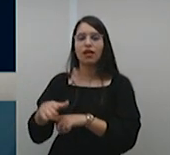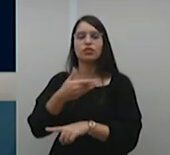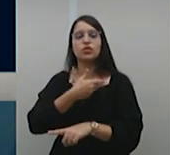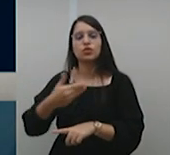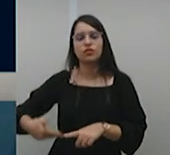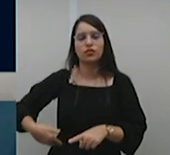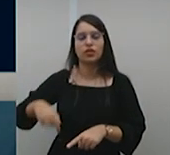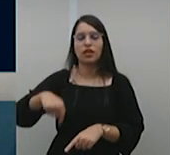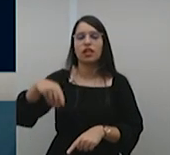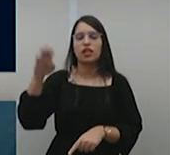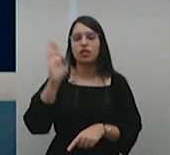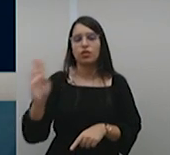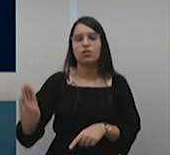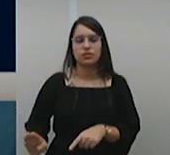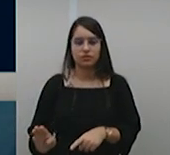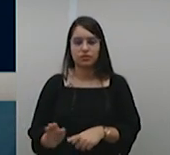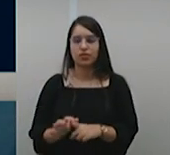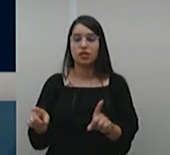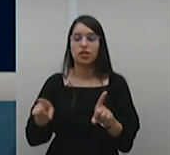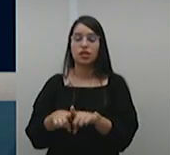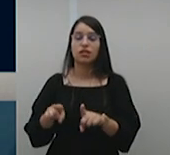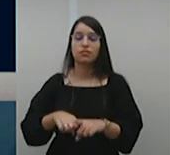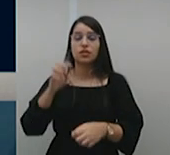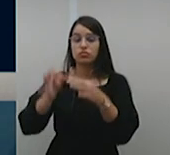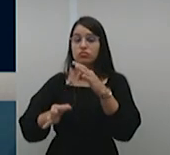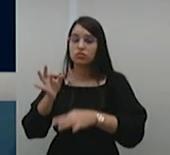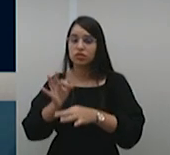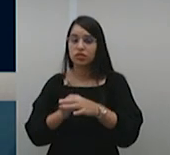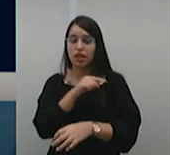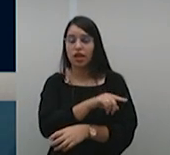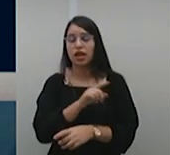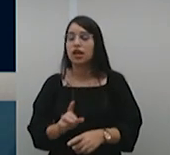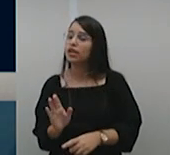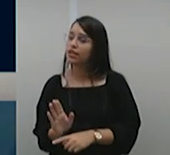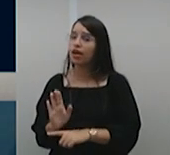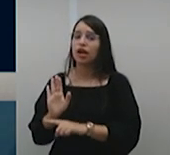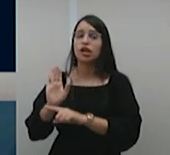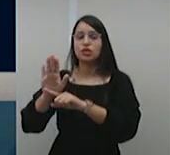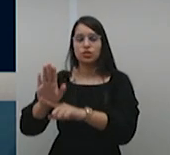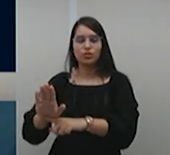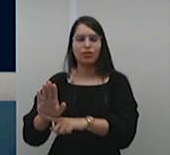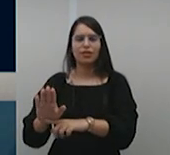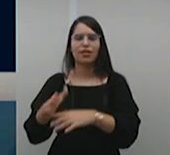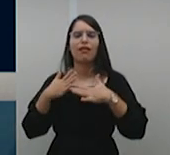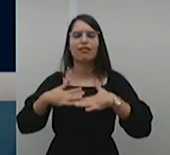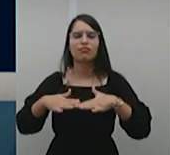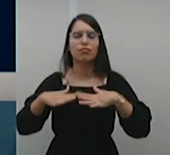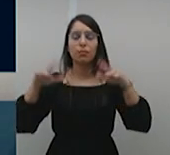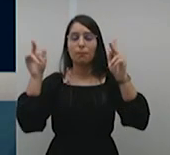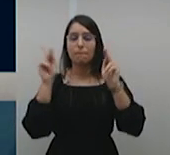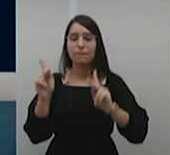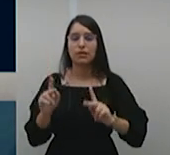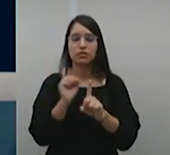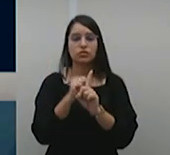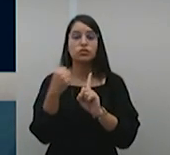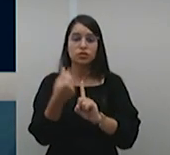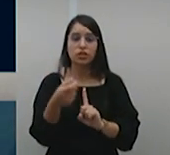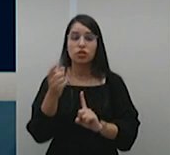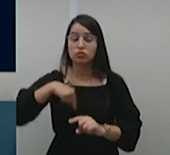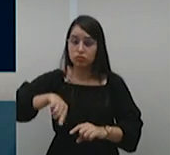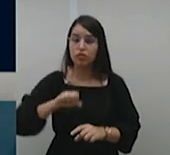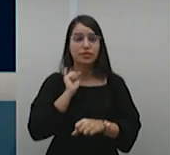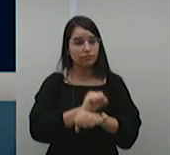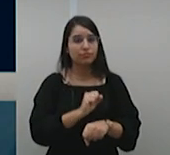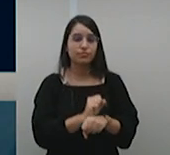justiça é o que garante a pacificação social e é isso que todos nós esperamos. Senhora presidente,